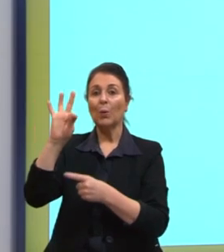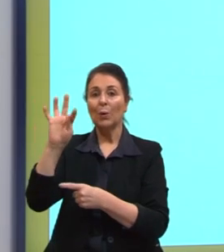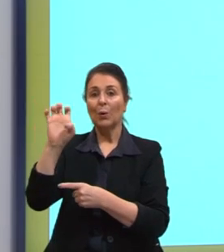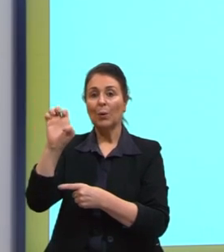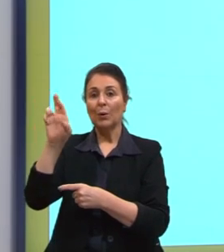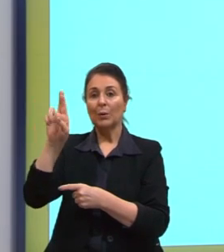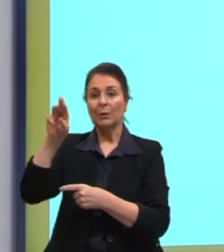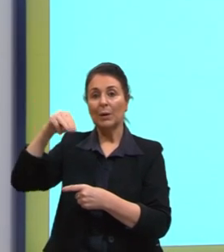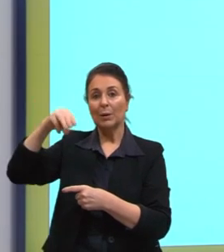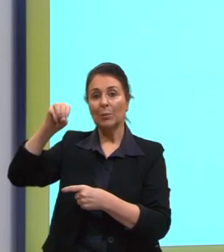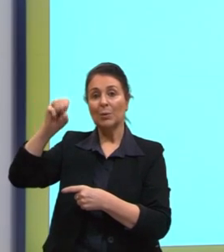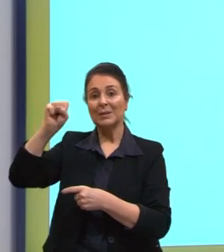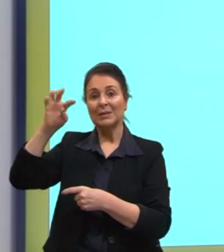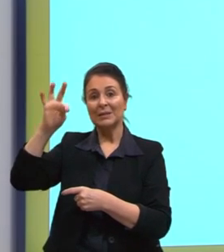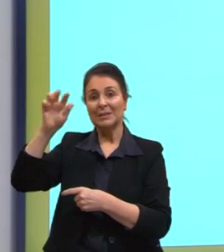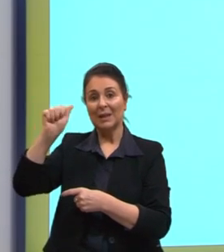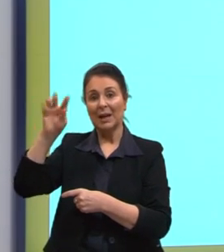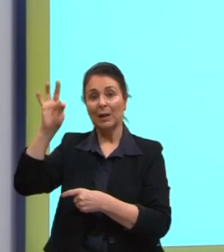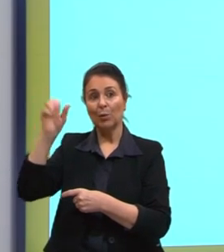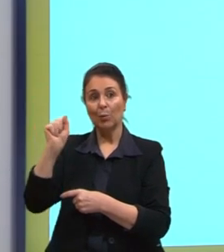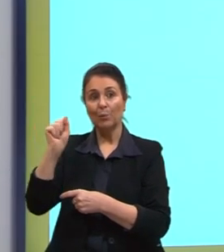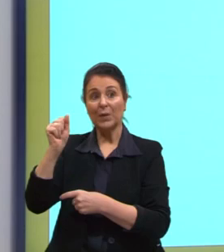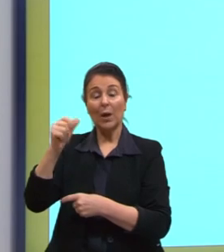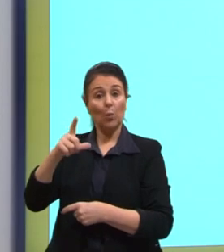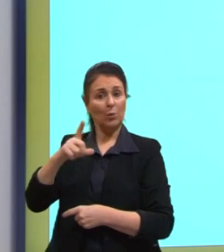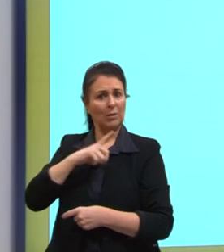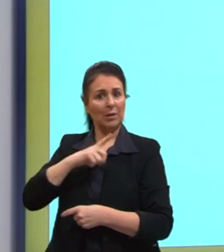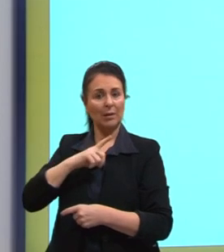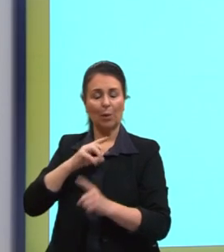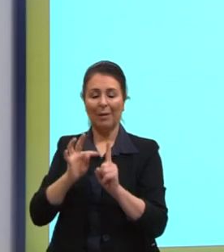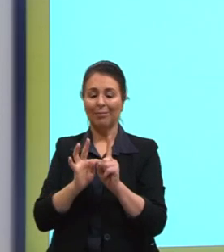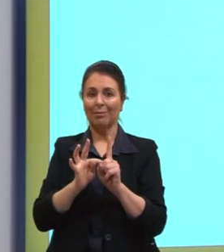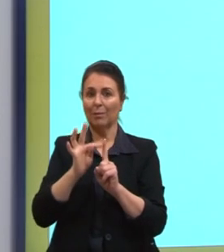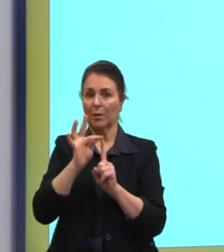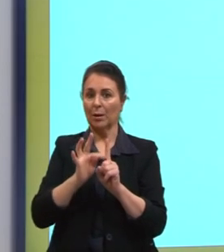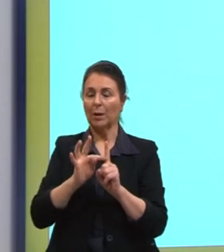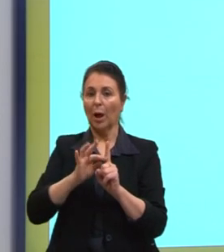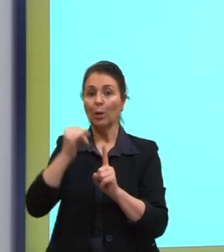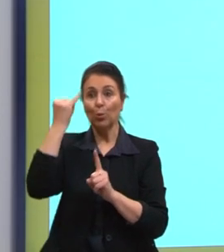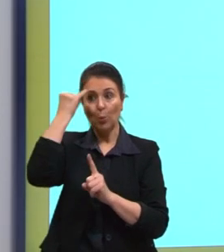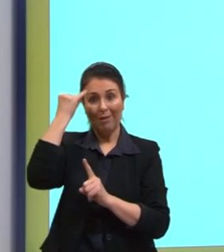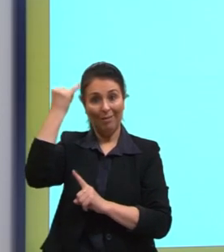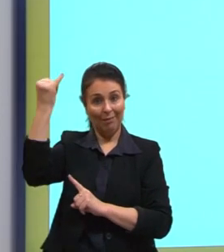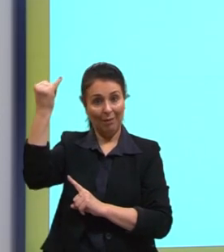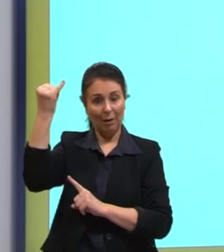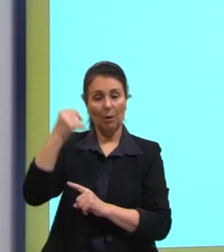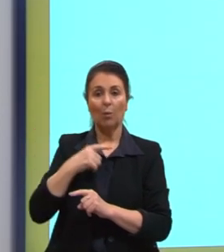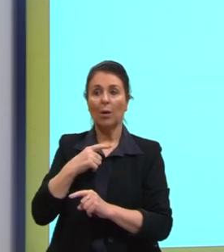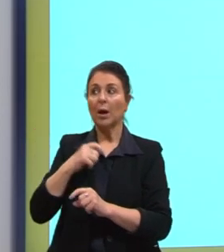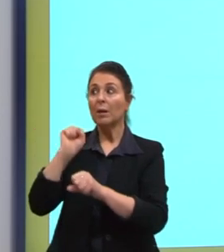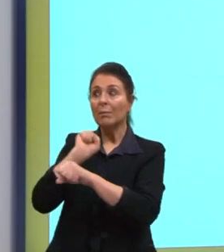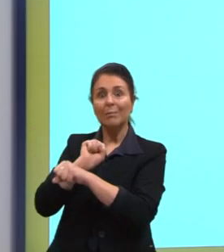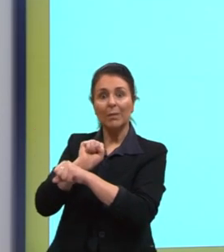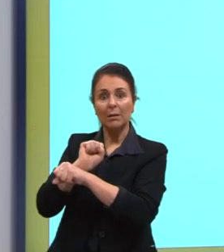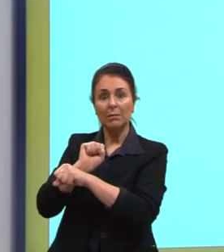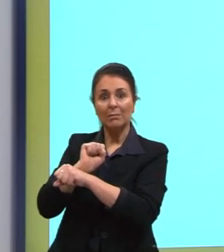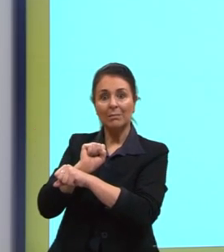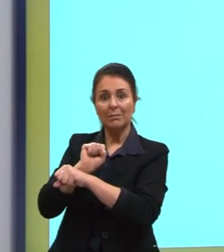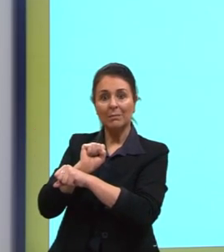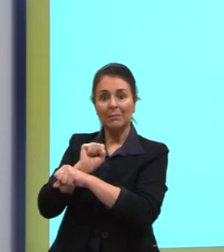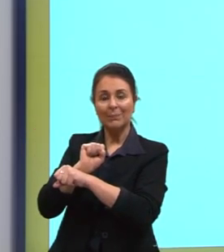atinge uma certa temperatura, o que aconteceu aqui? Ele já está em uma temperatura e há contato, certo?